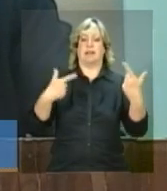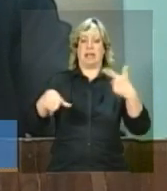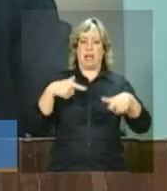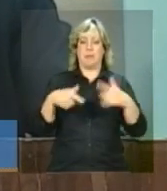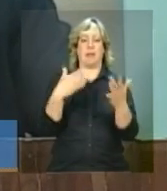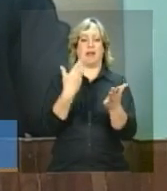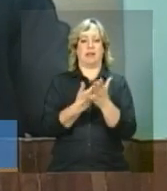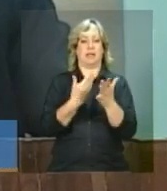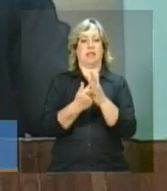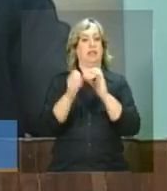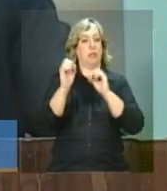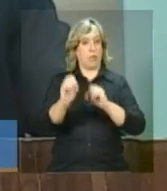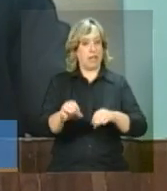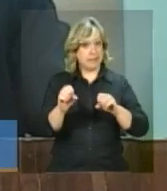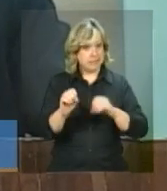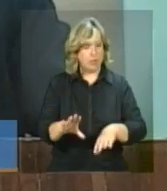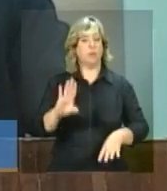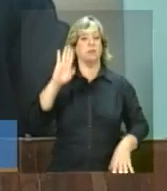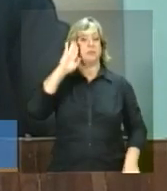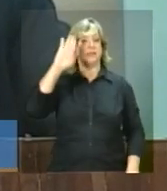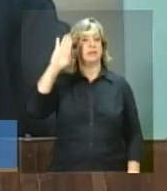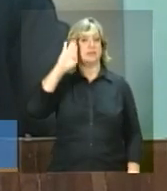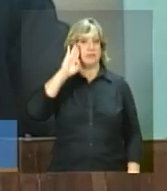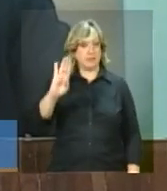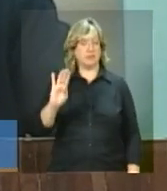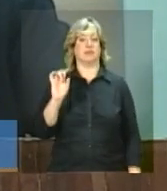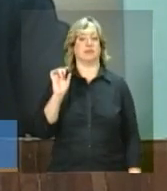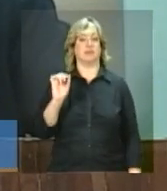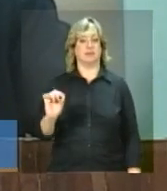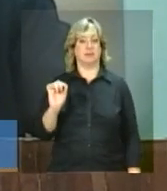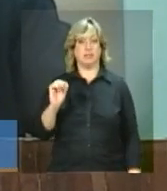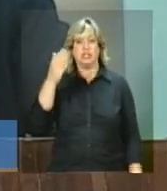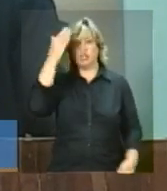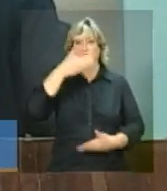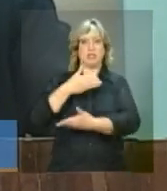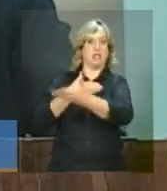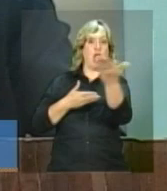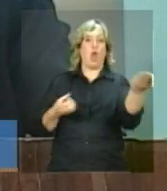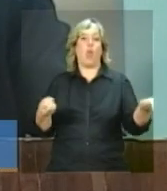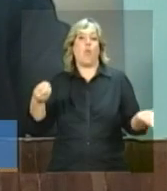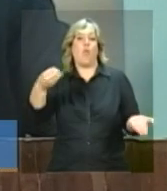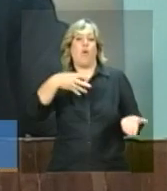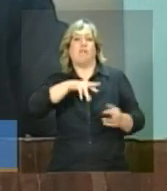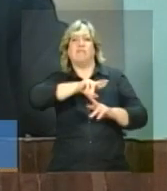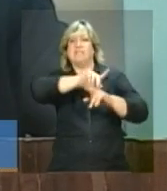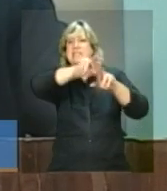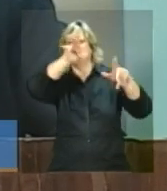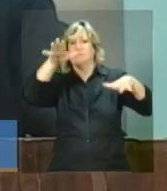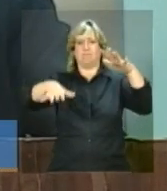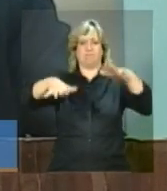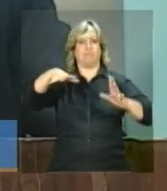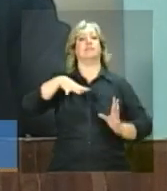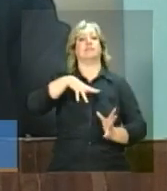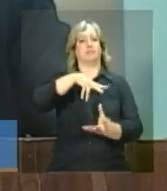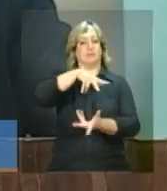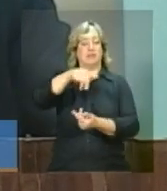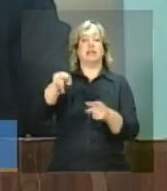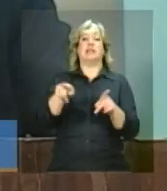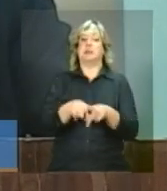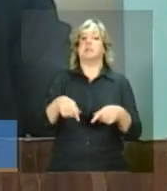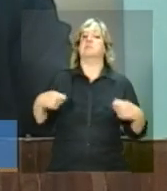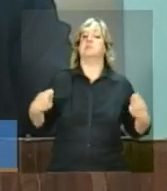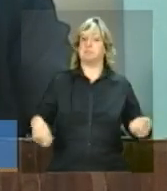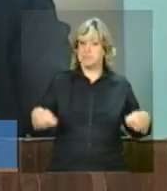educação são fundamentais face às novas formas de desigualdade no planeta, que exigem também